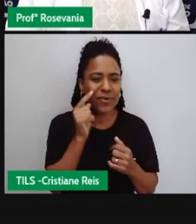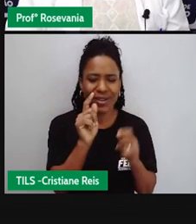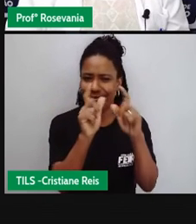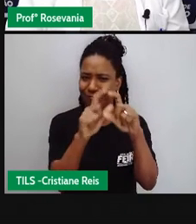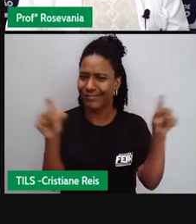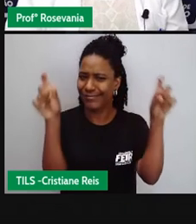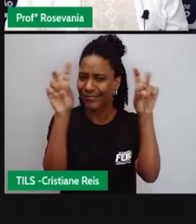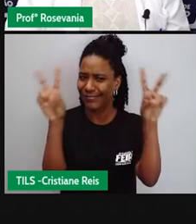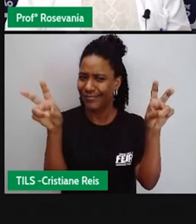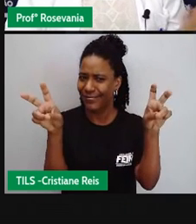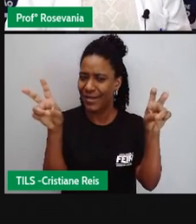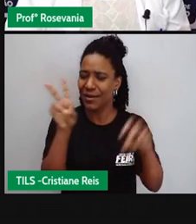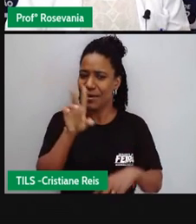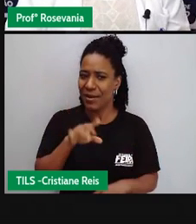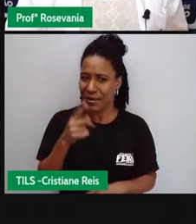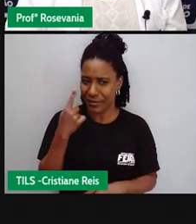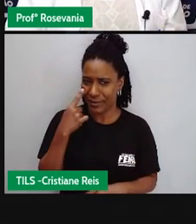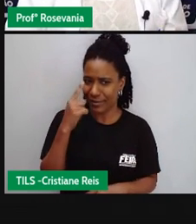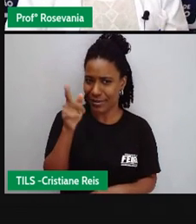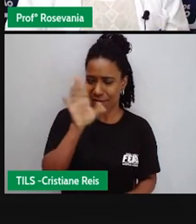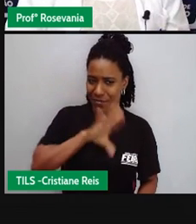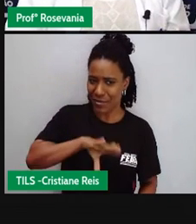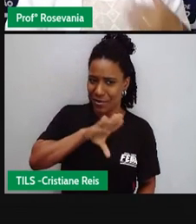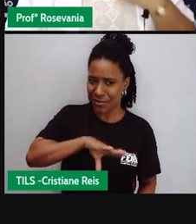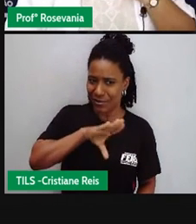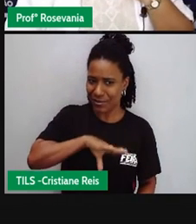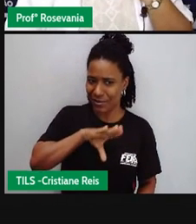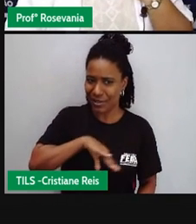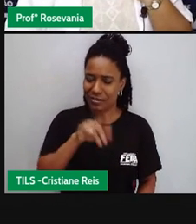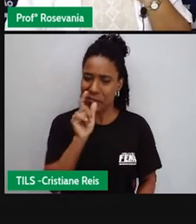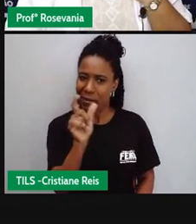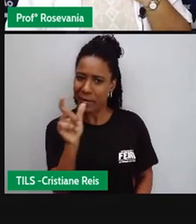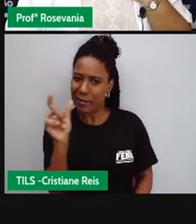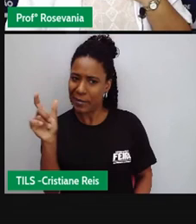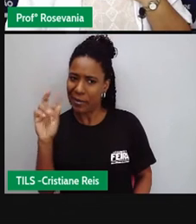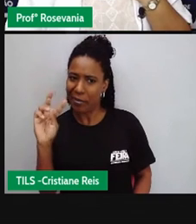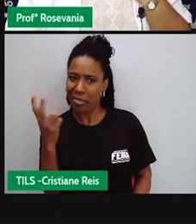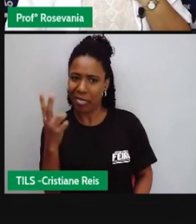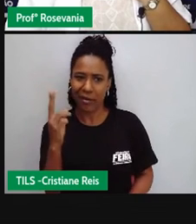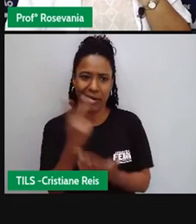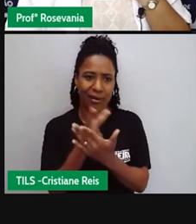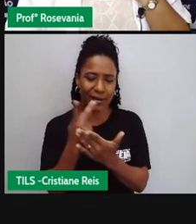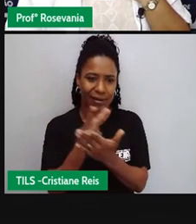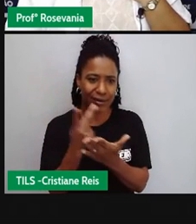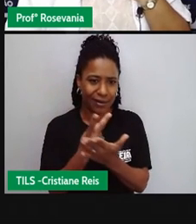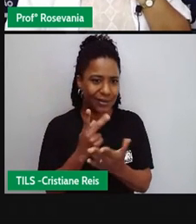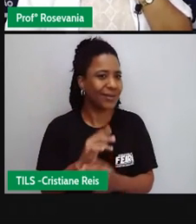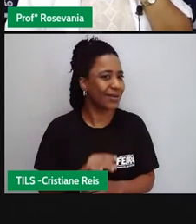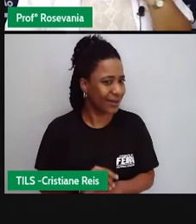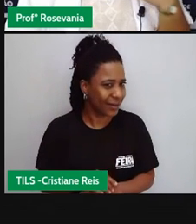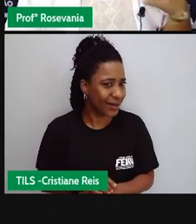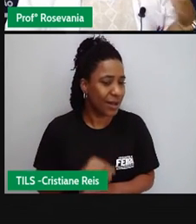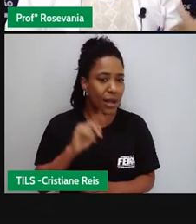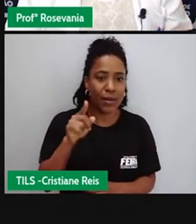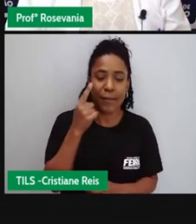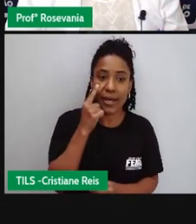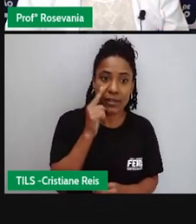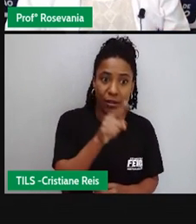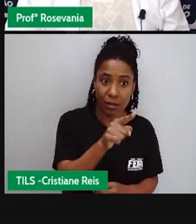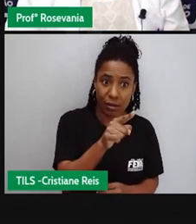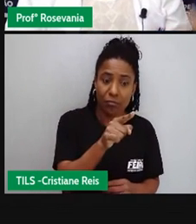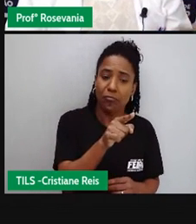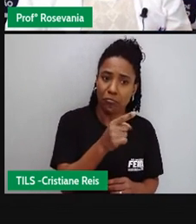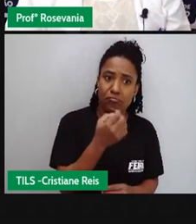informação, uma nega, a outra está afirmando, tem informações ali que já são